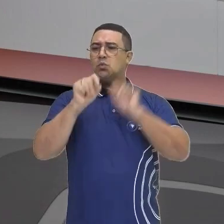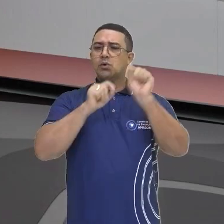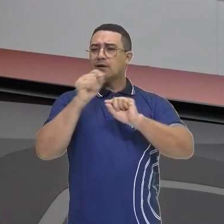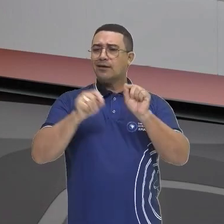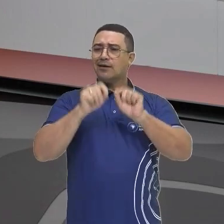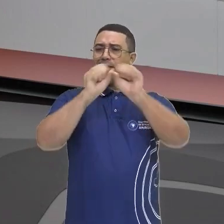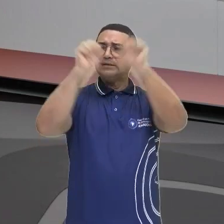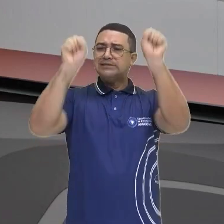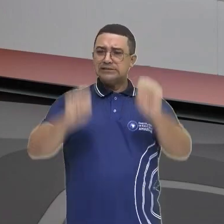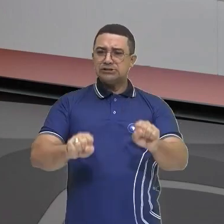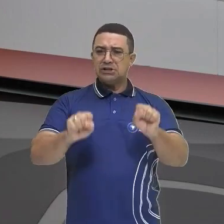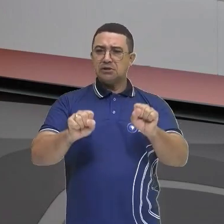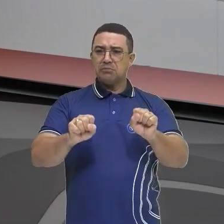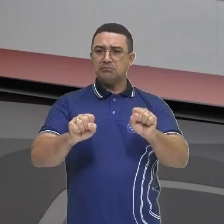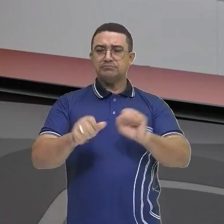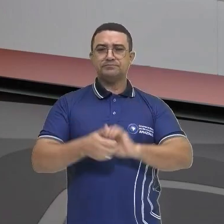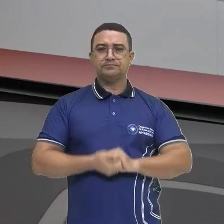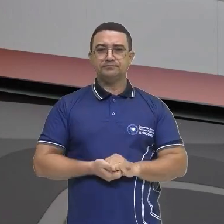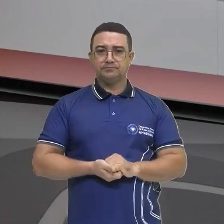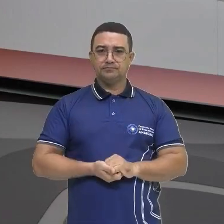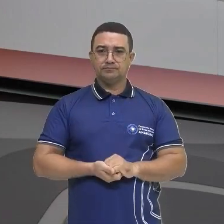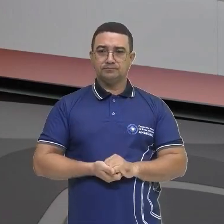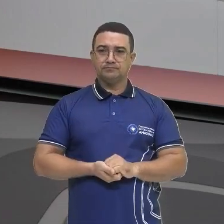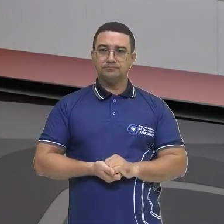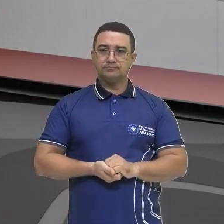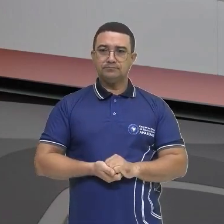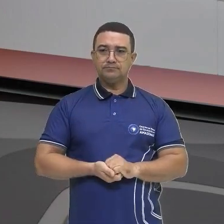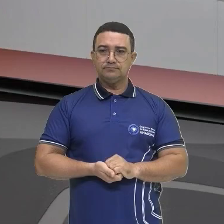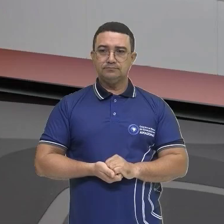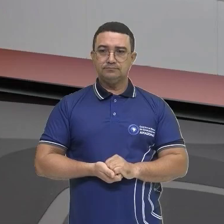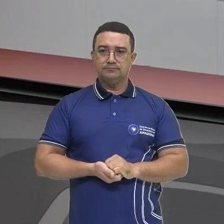foi esse sistema de aviamento. Então vamos assistir.